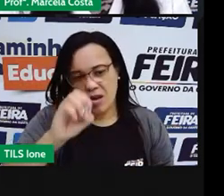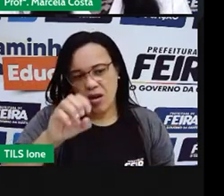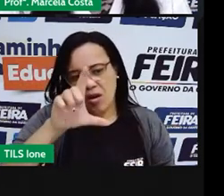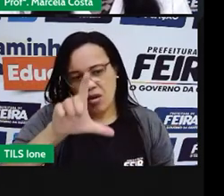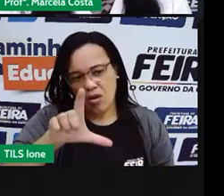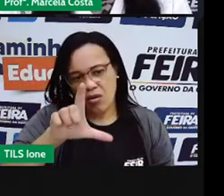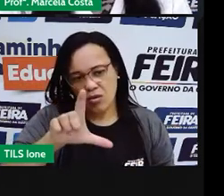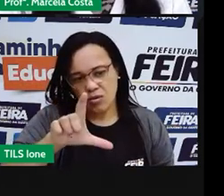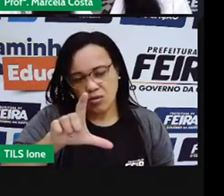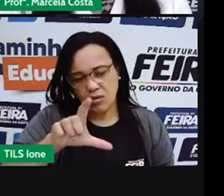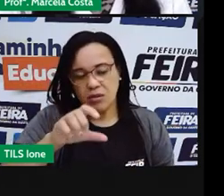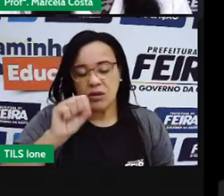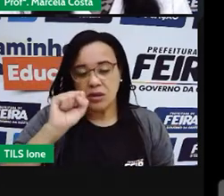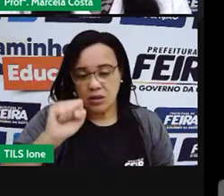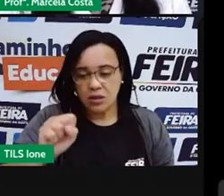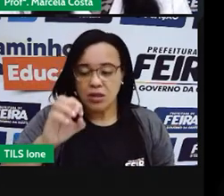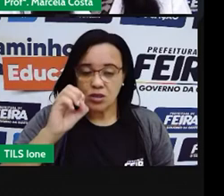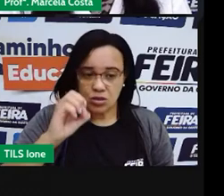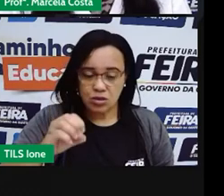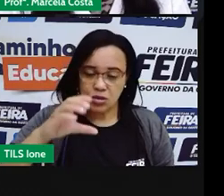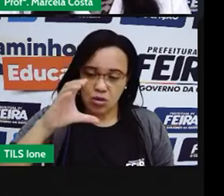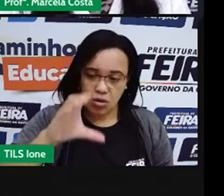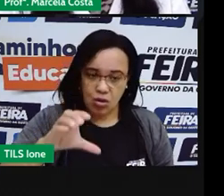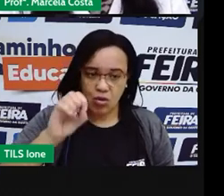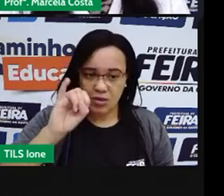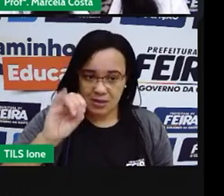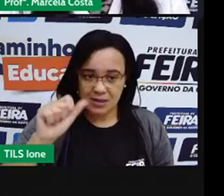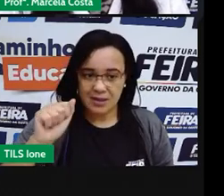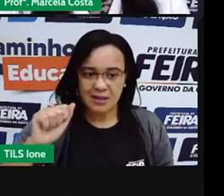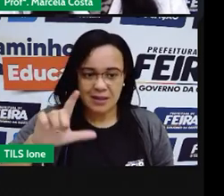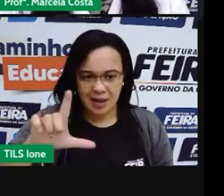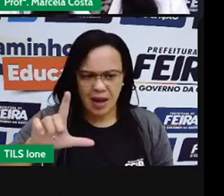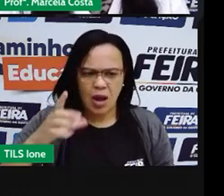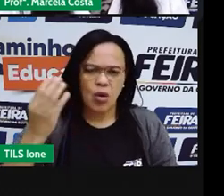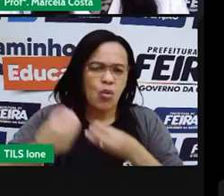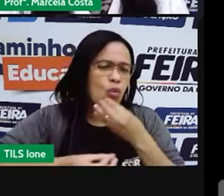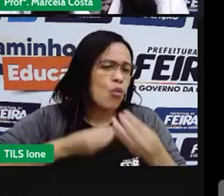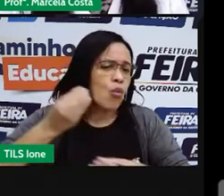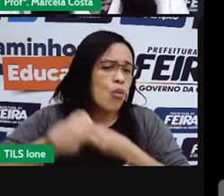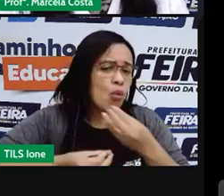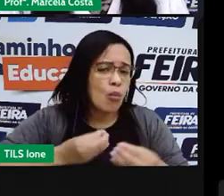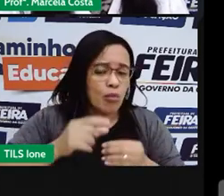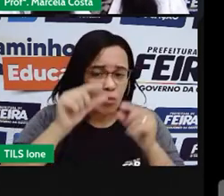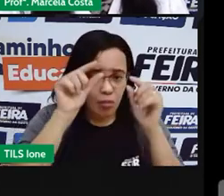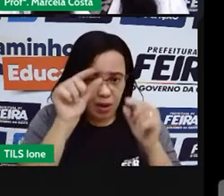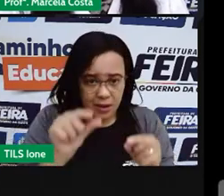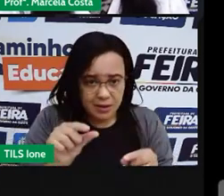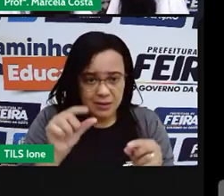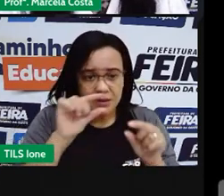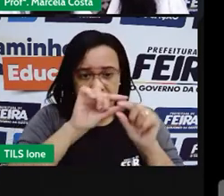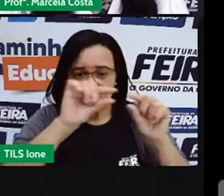Será que ela está na horizontal? Ou será que está na vertical?